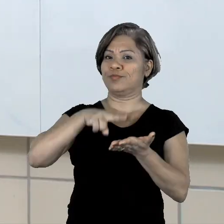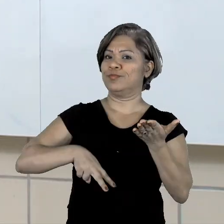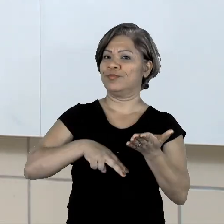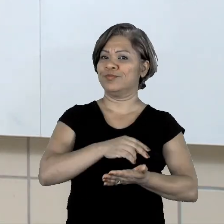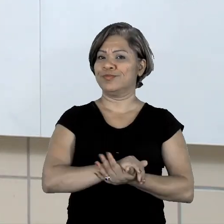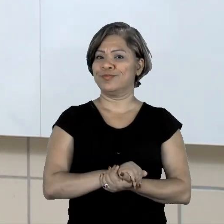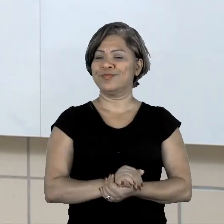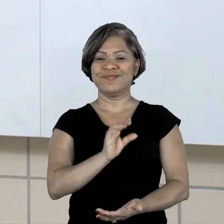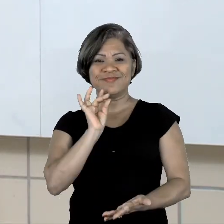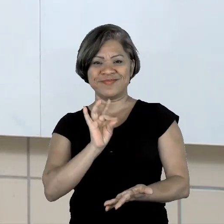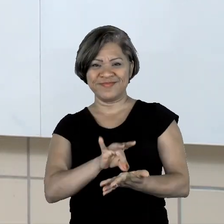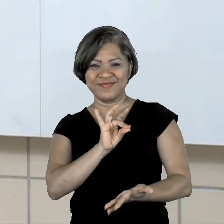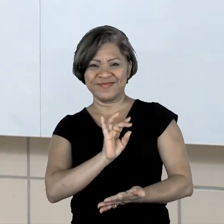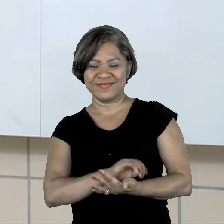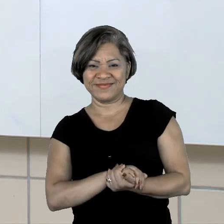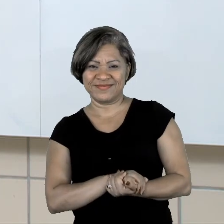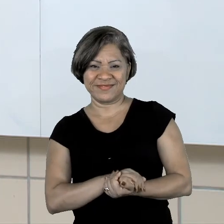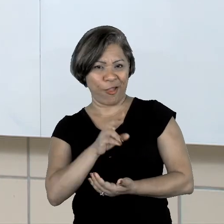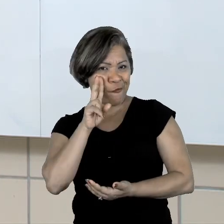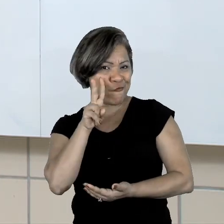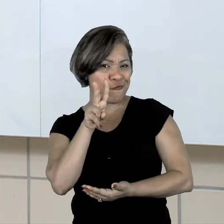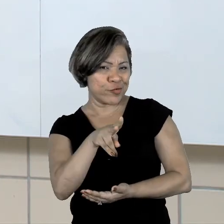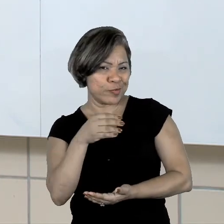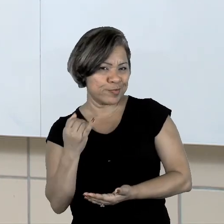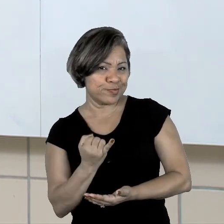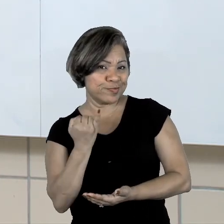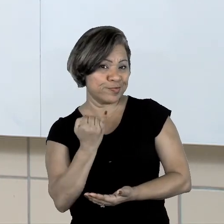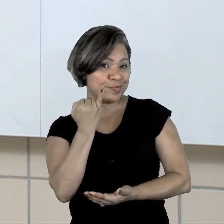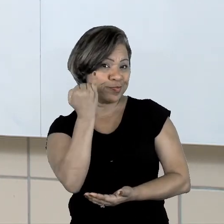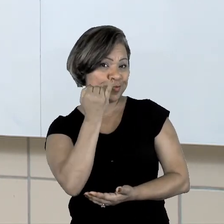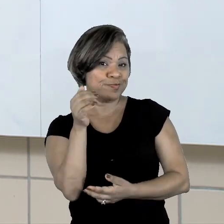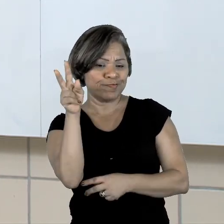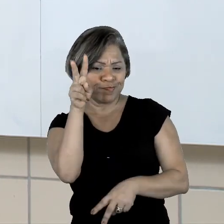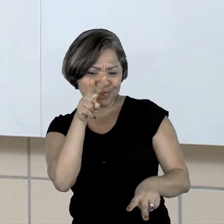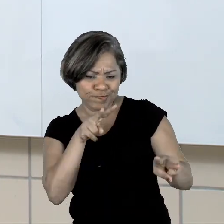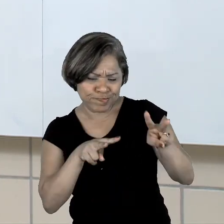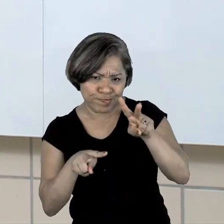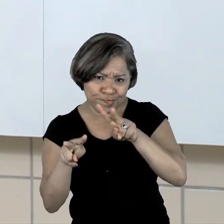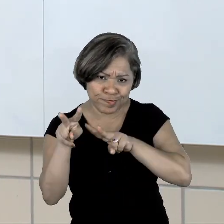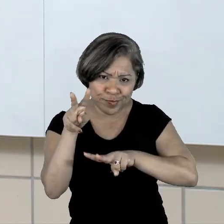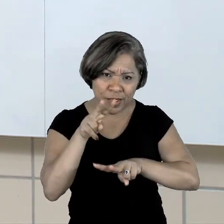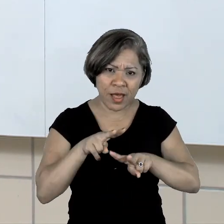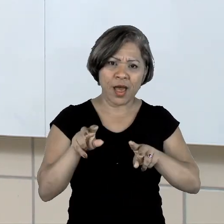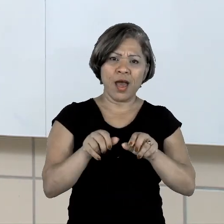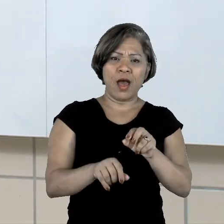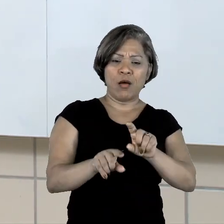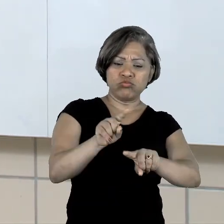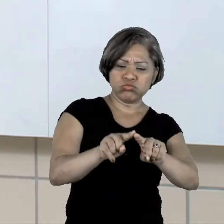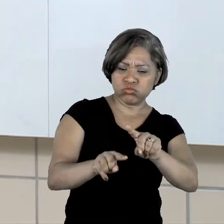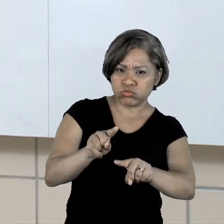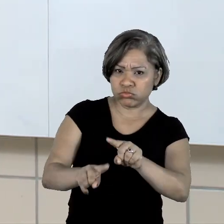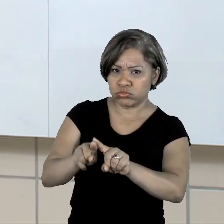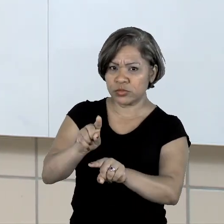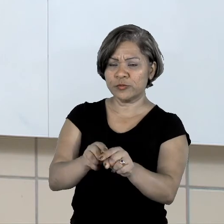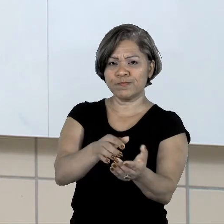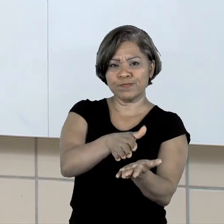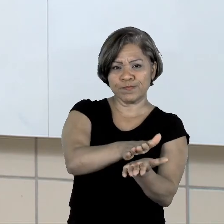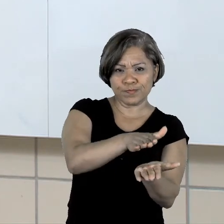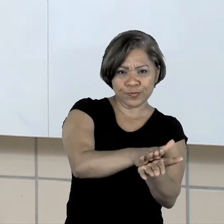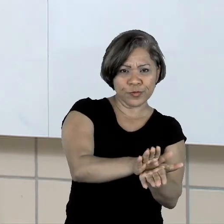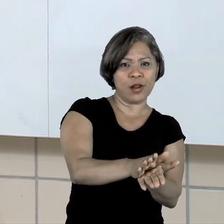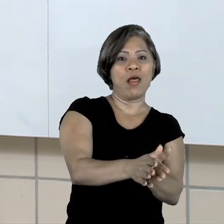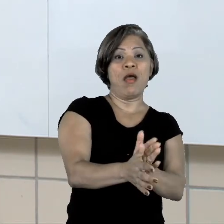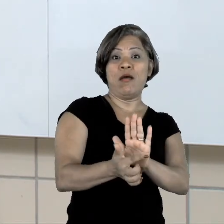Verdade? Vimos o quanto importante analisar os recursos gráficos que aparecem na história em quadrinho.